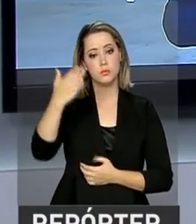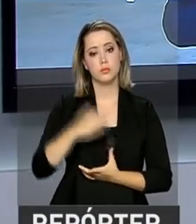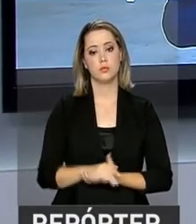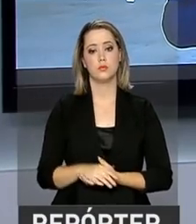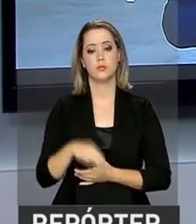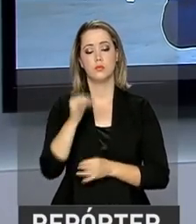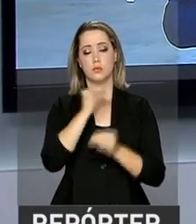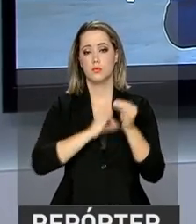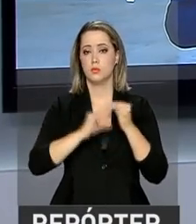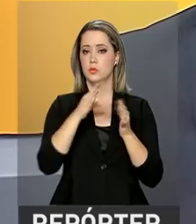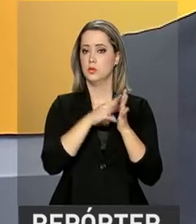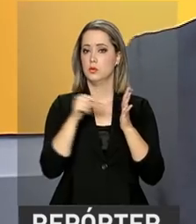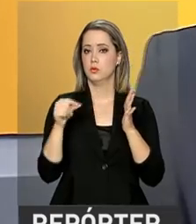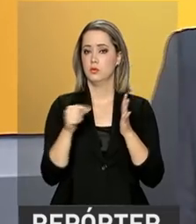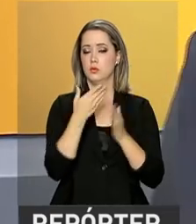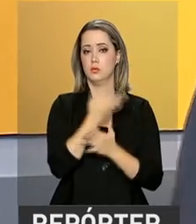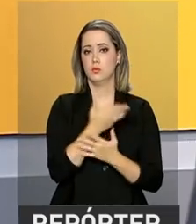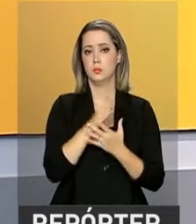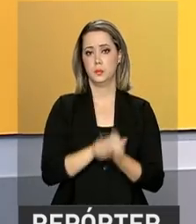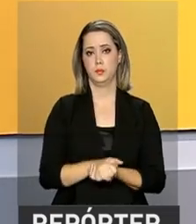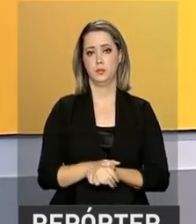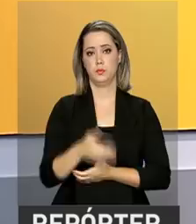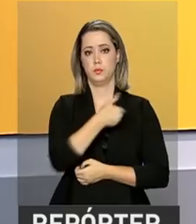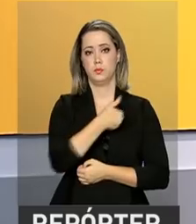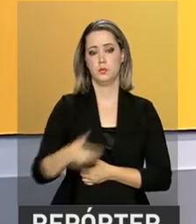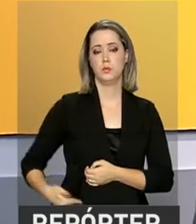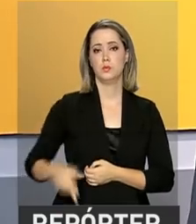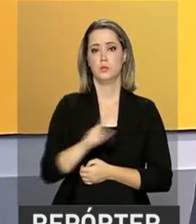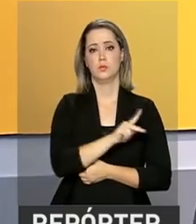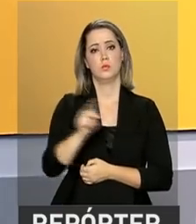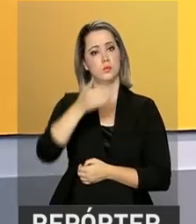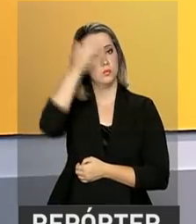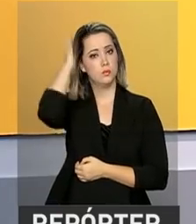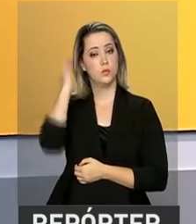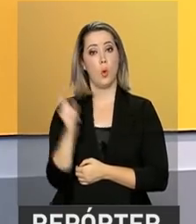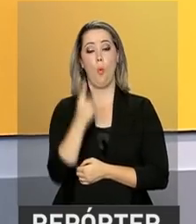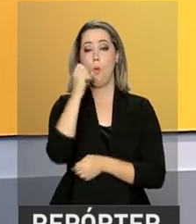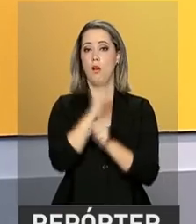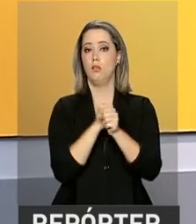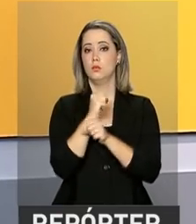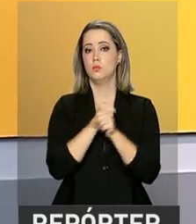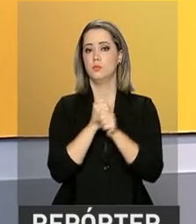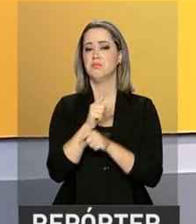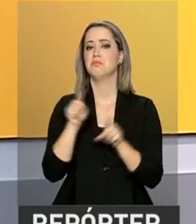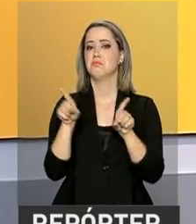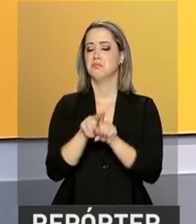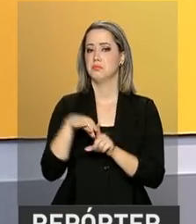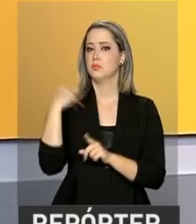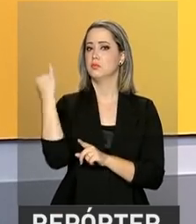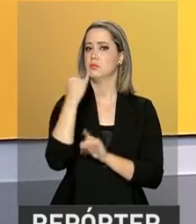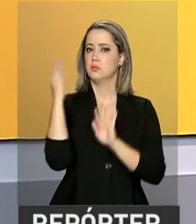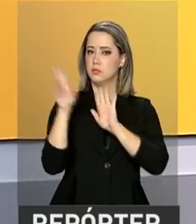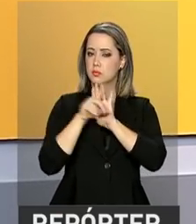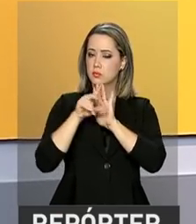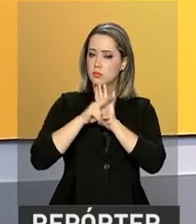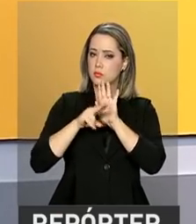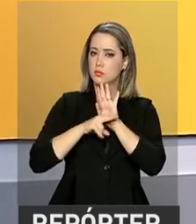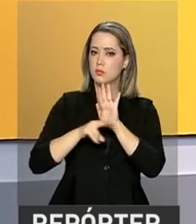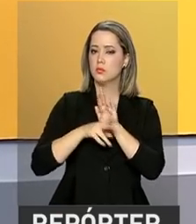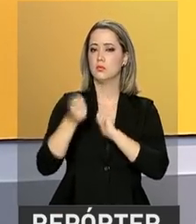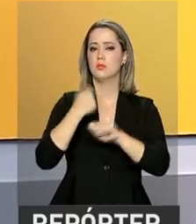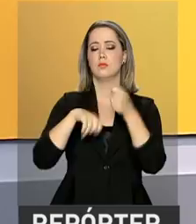informações aí do Palácio Planalto. Olha, o governo do presidente Michel Temer completou um ano e além de importantes medidas na área